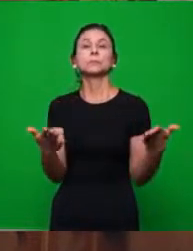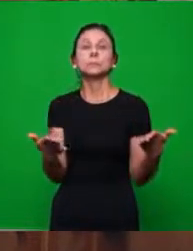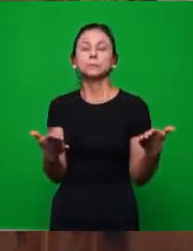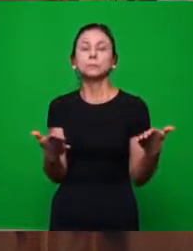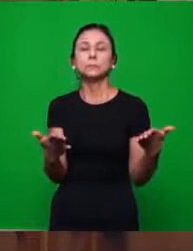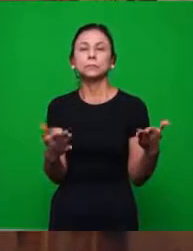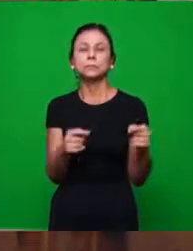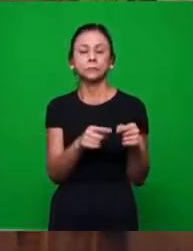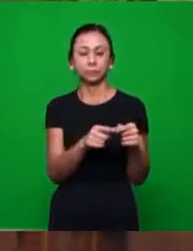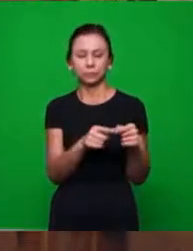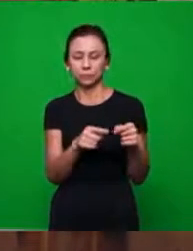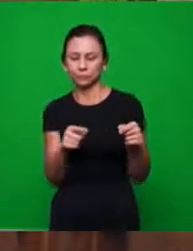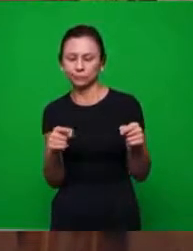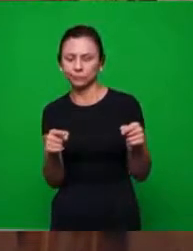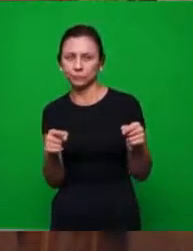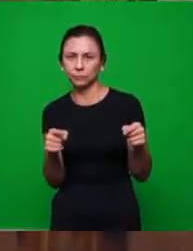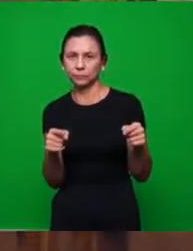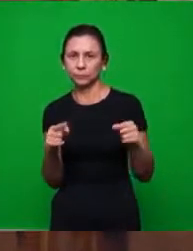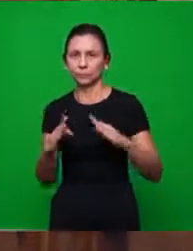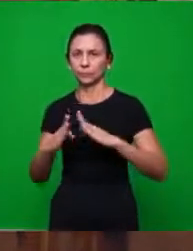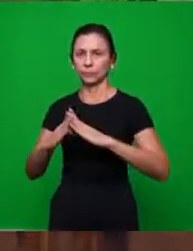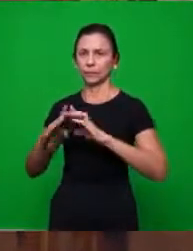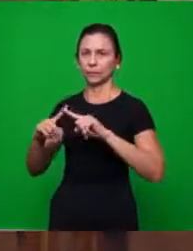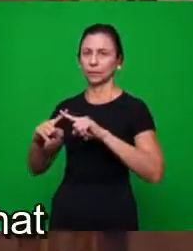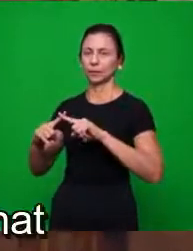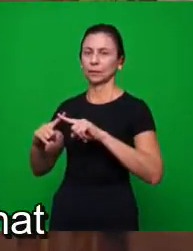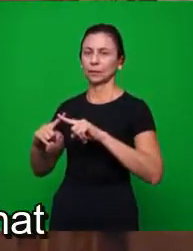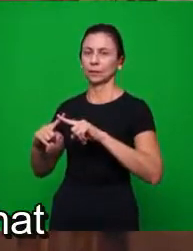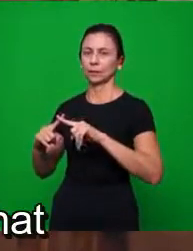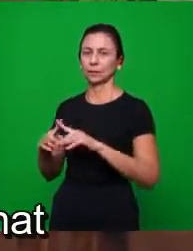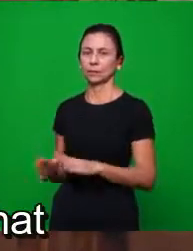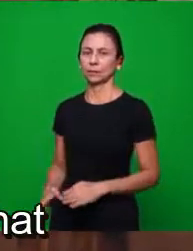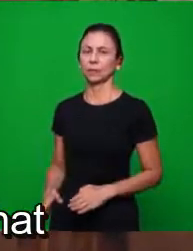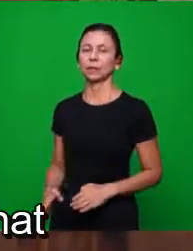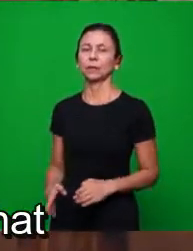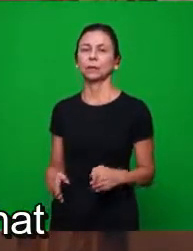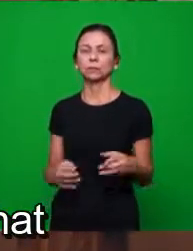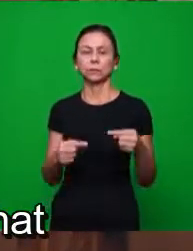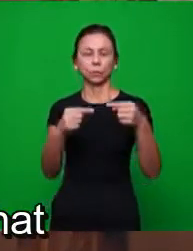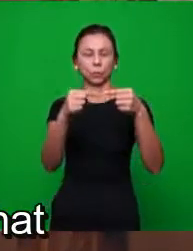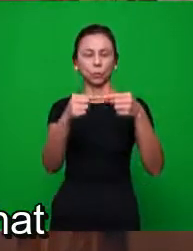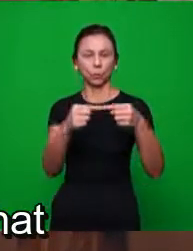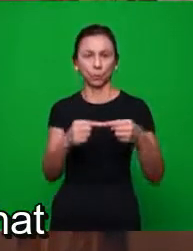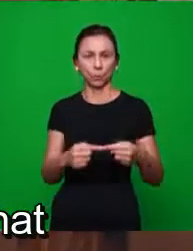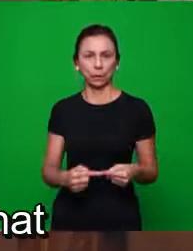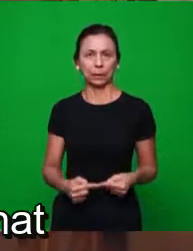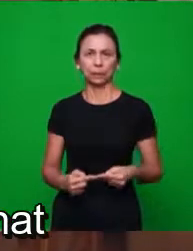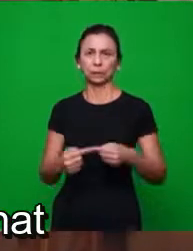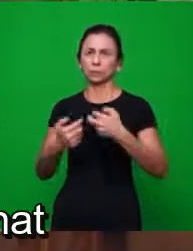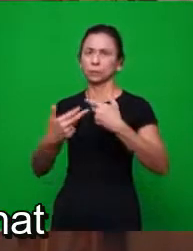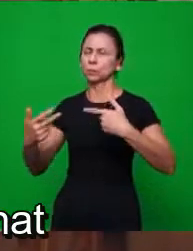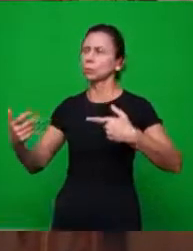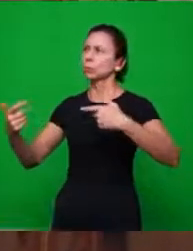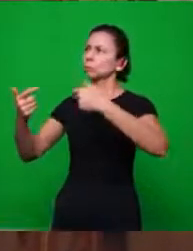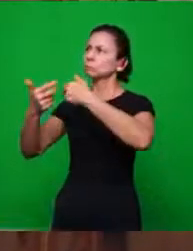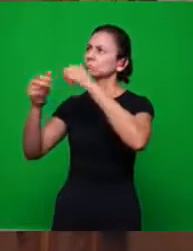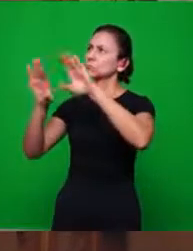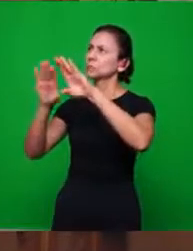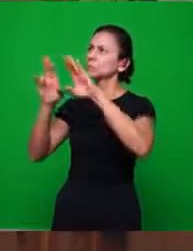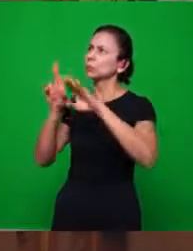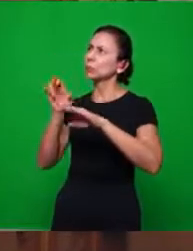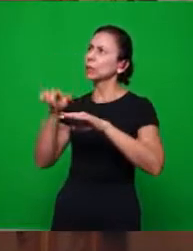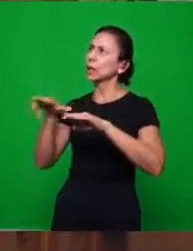período da Igreja, que está relacionado com o reino, aquilo que foi